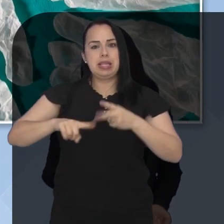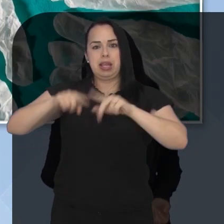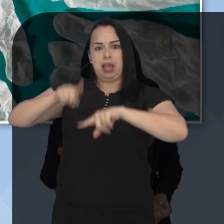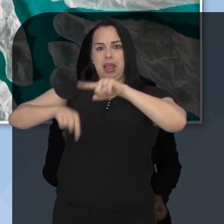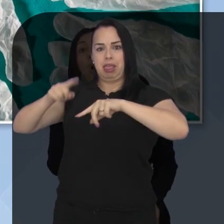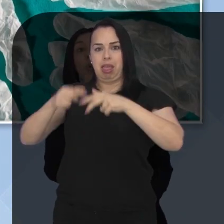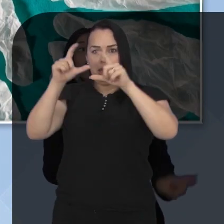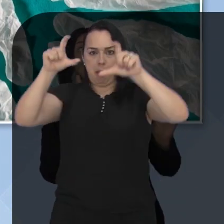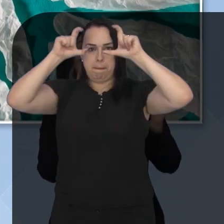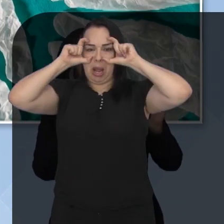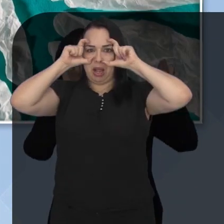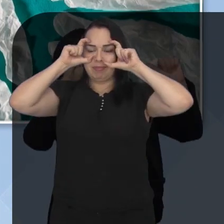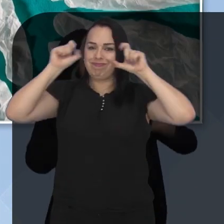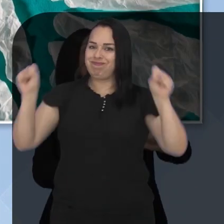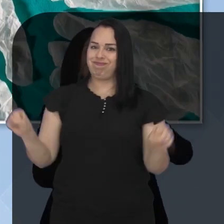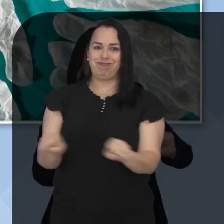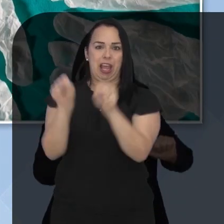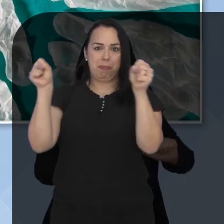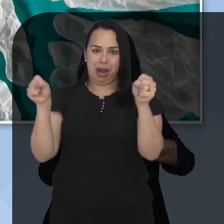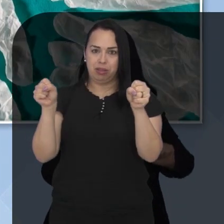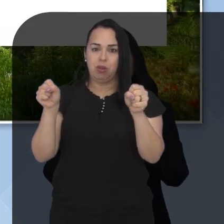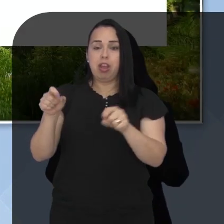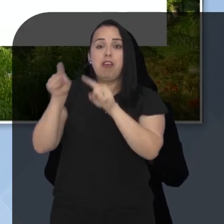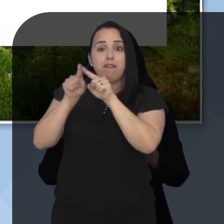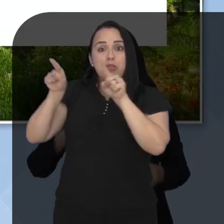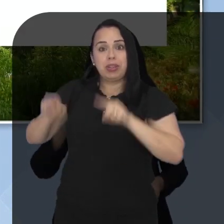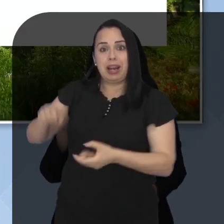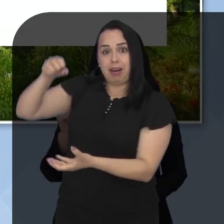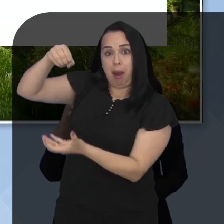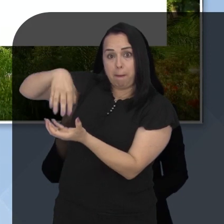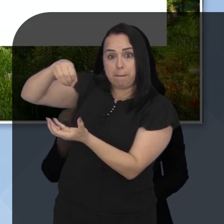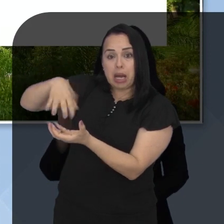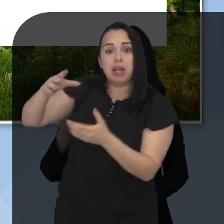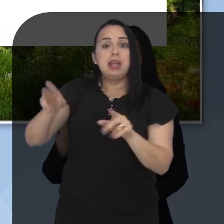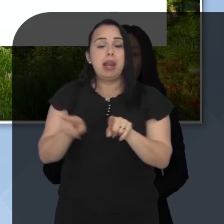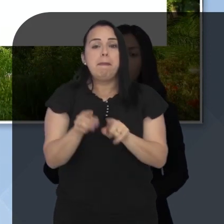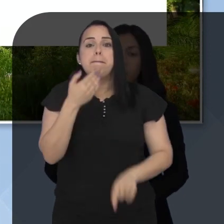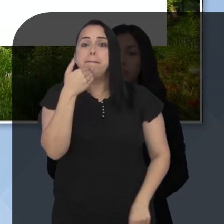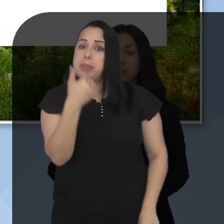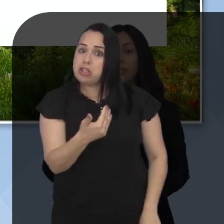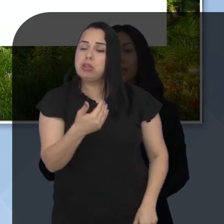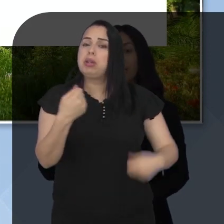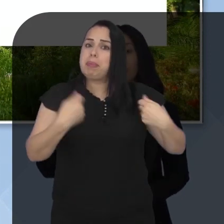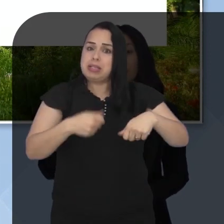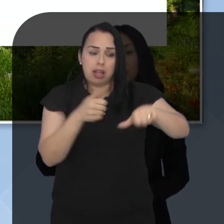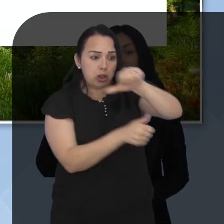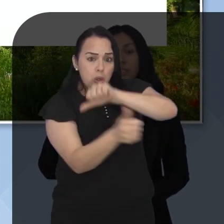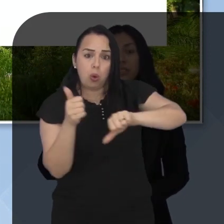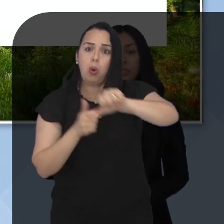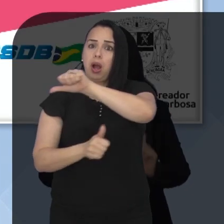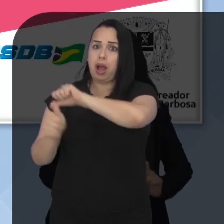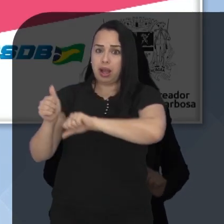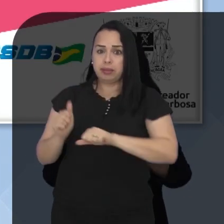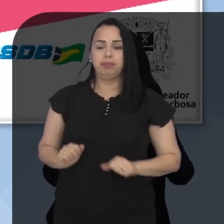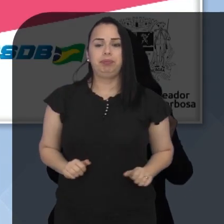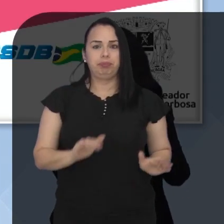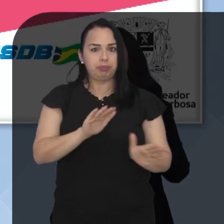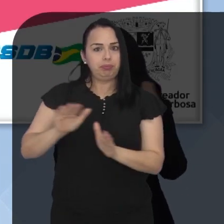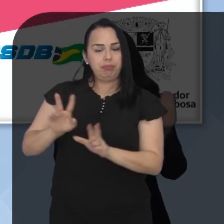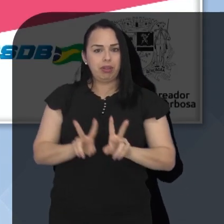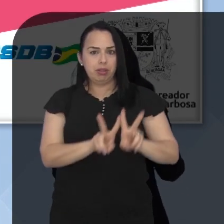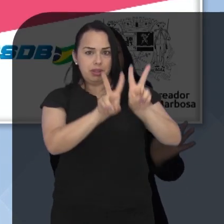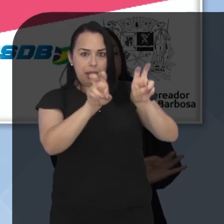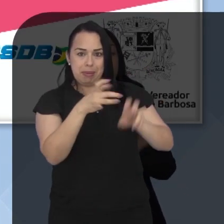danificados usados pelos servidores da Urbam e defendeu a necessidade da regularização de alguns bairros. Já sobre